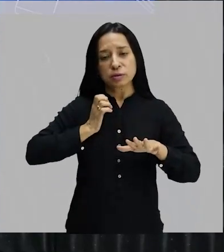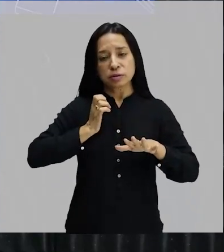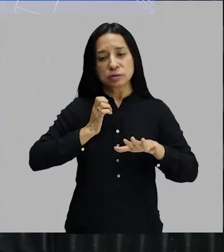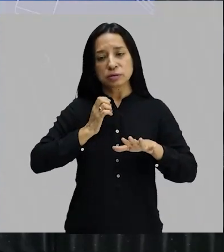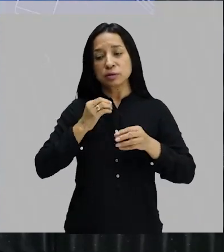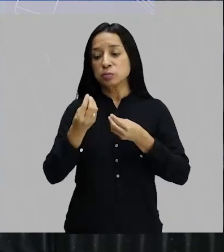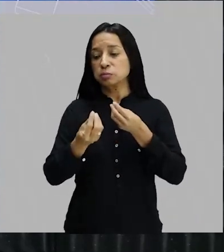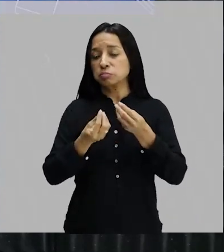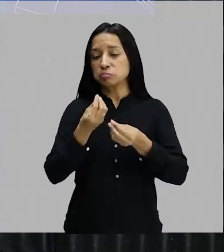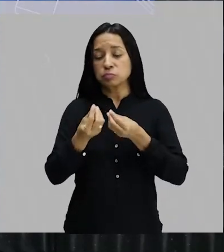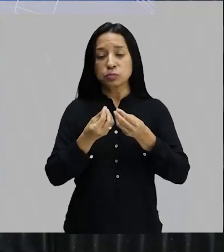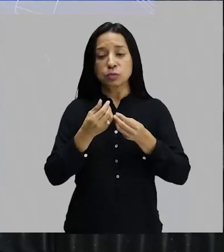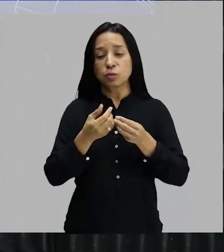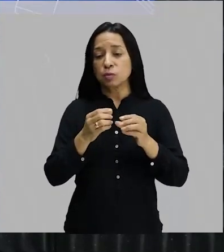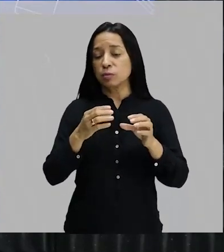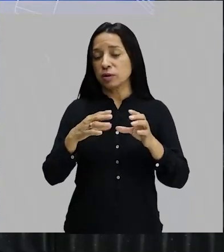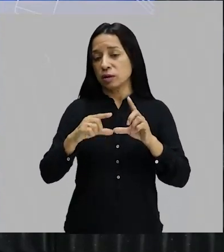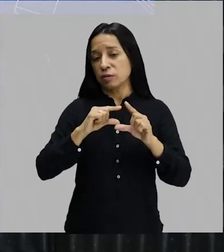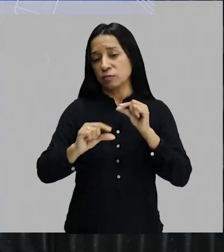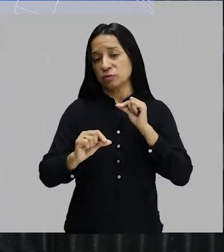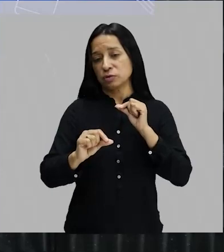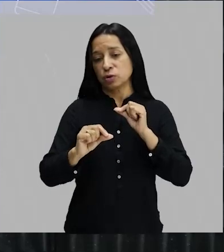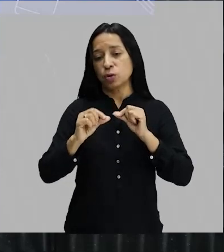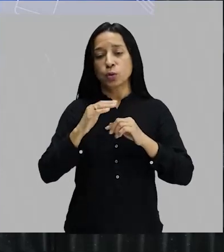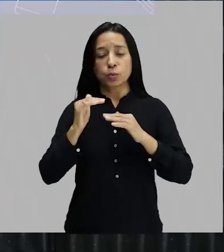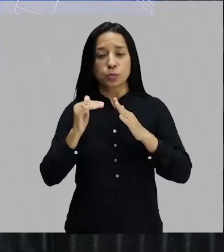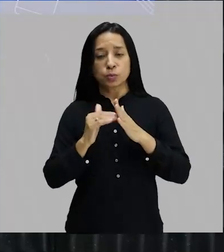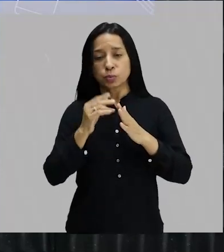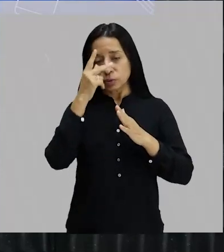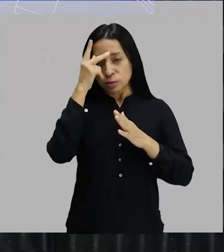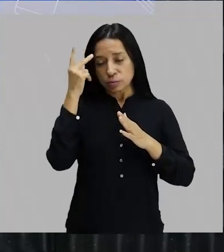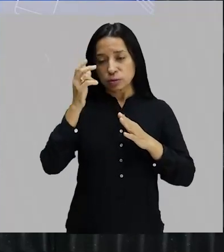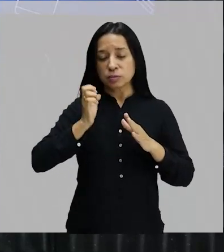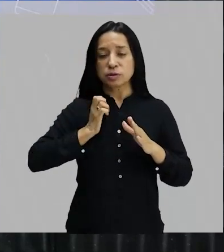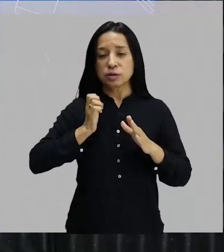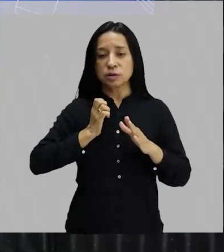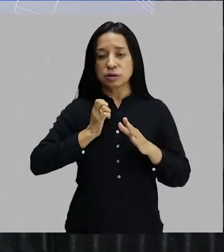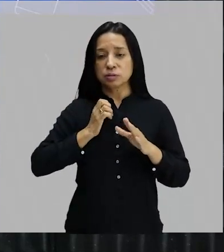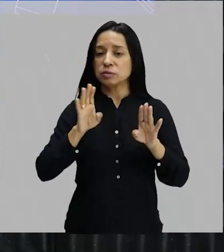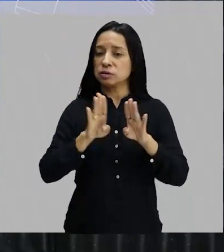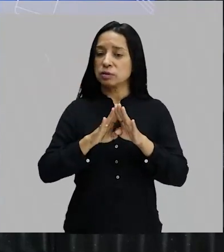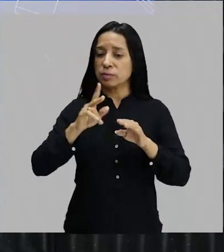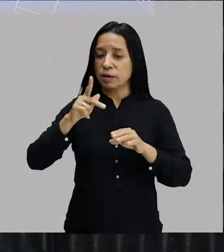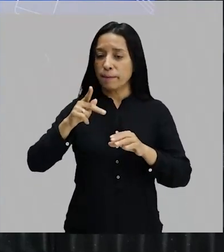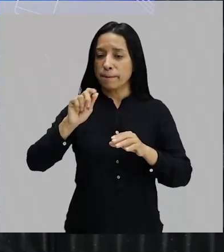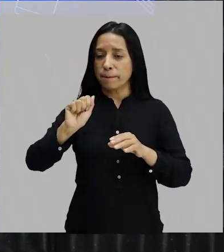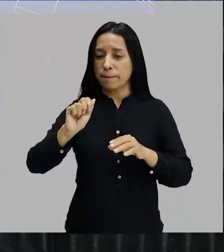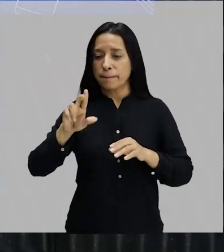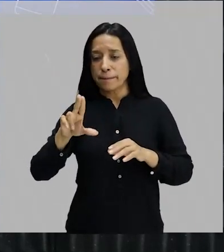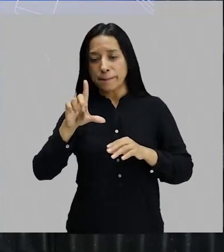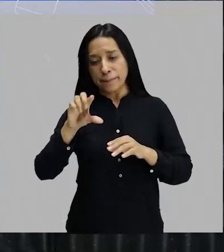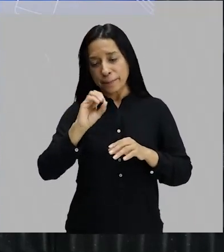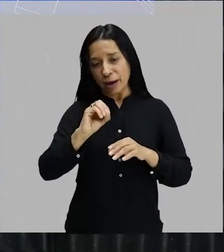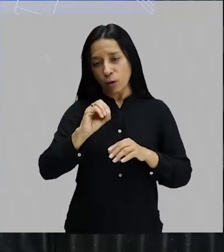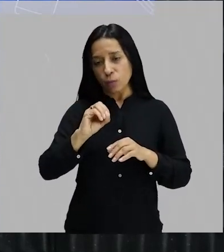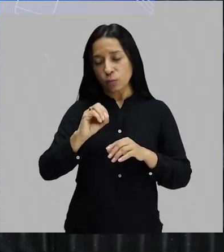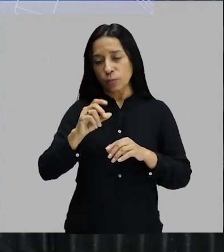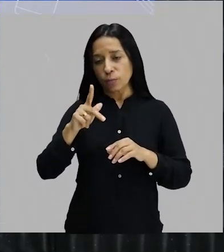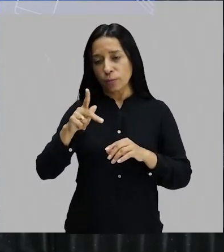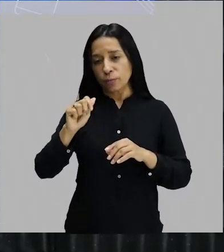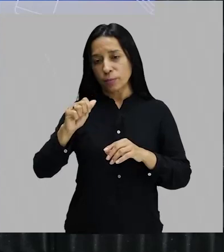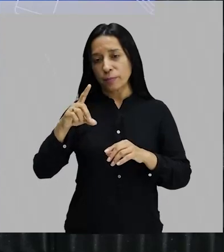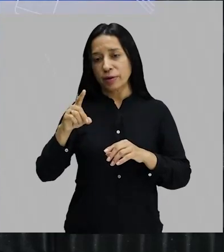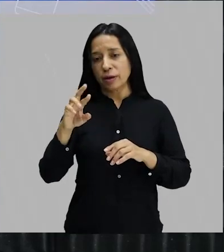a gente fugir disso. Foi um movimento onde todos os intelectuais ricos, inclusive o Paulo Prado, que está aqui em algum lugar, que eu vou demorar a achar,